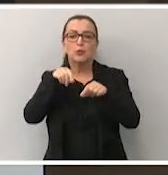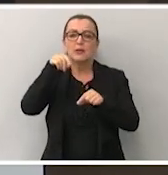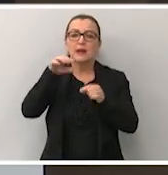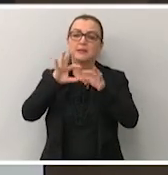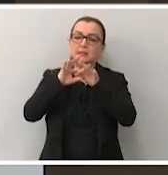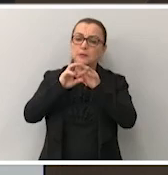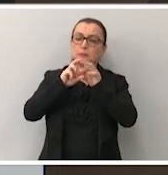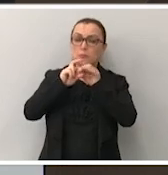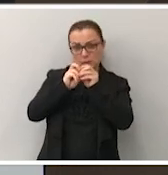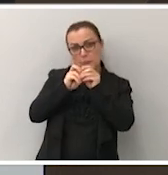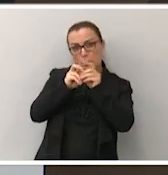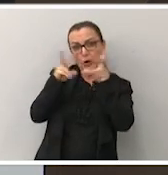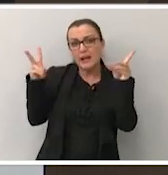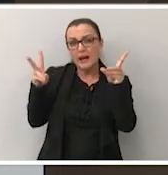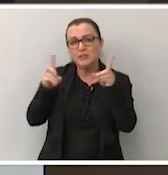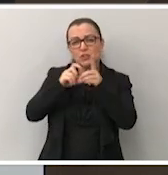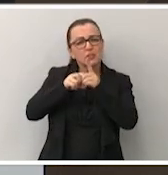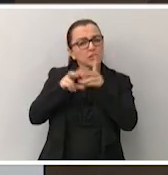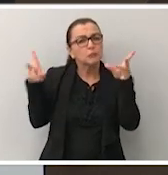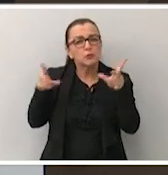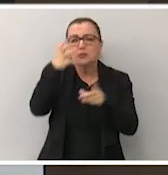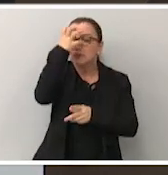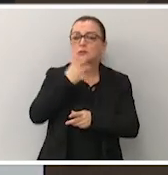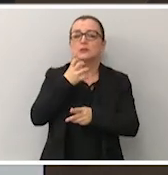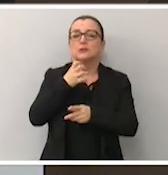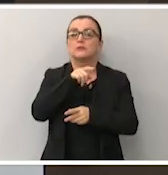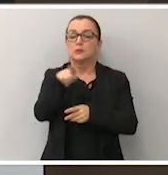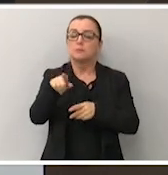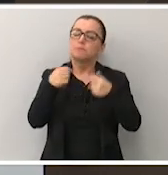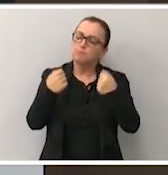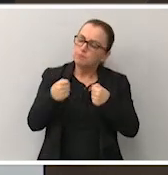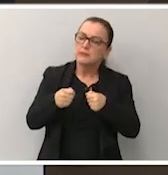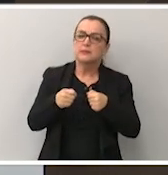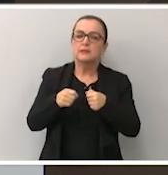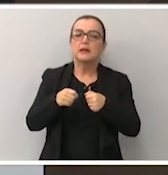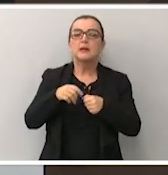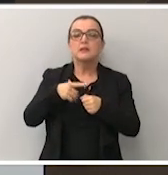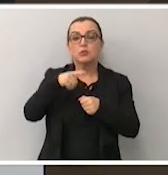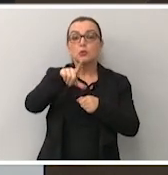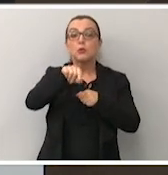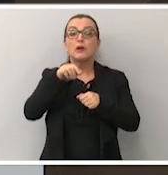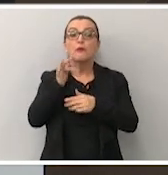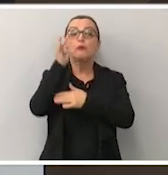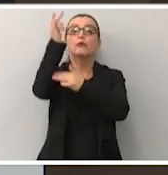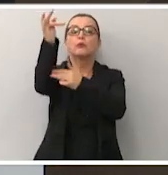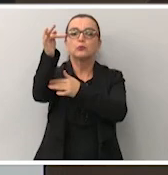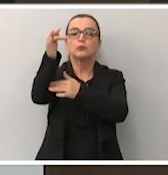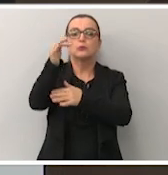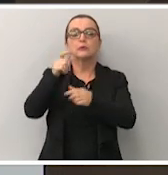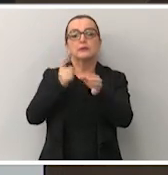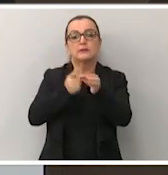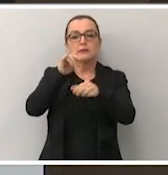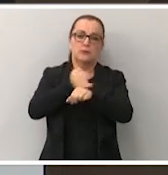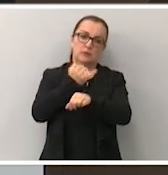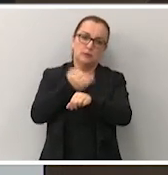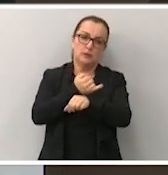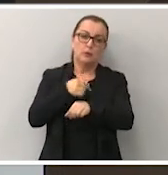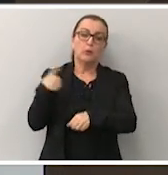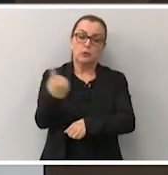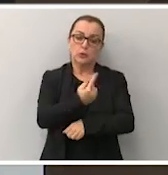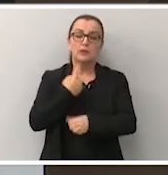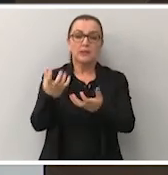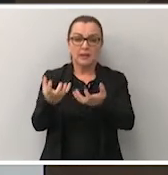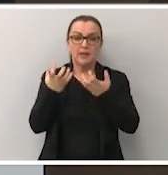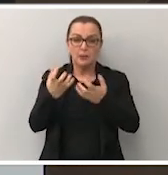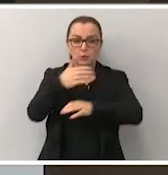democrática, de uma escolha séria, para decidir o futuro da nossa cidade. O que queremos em